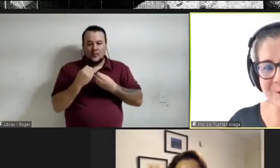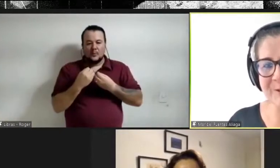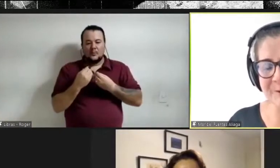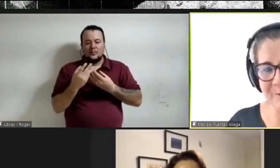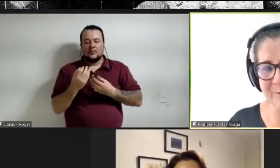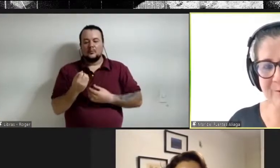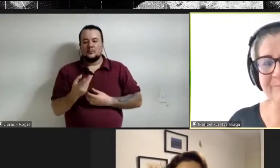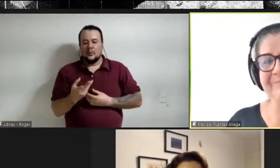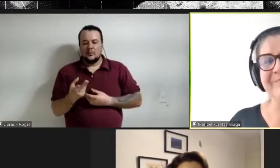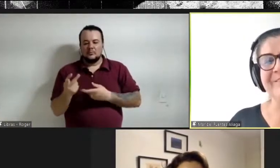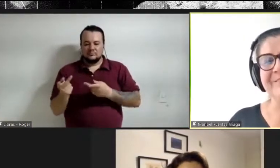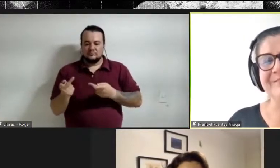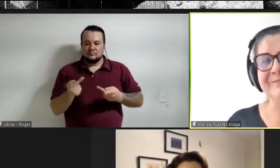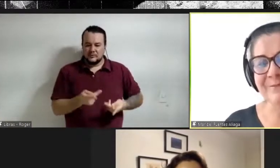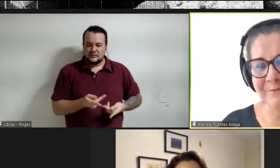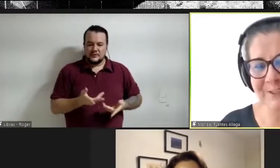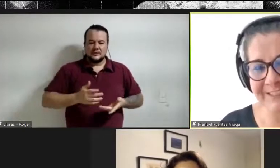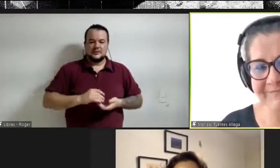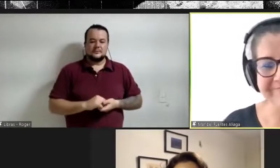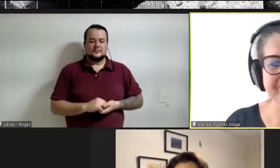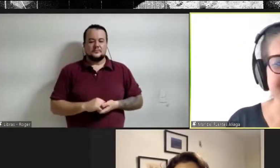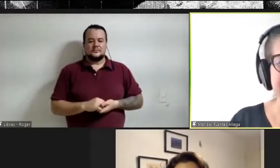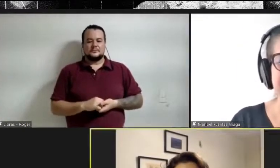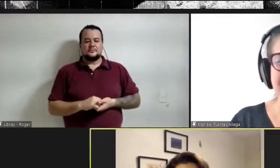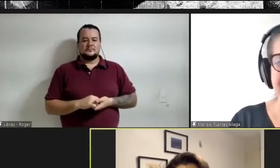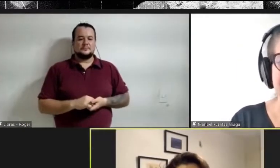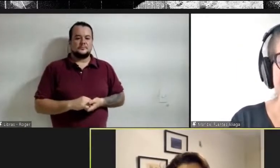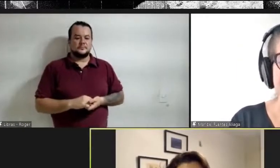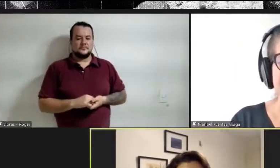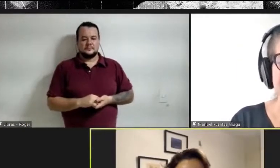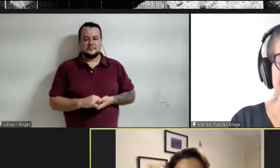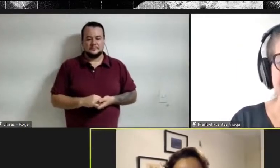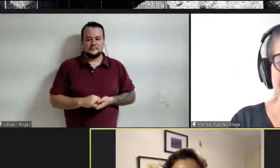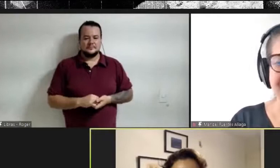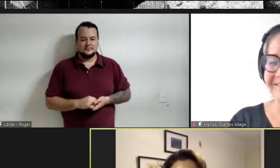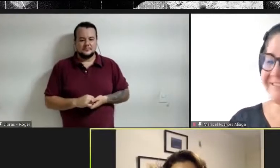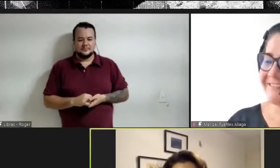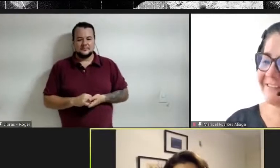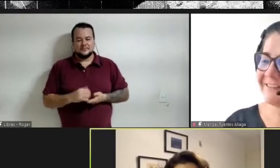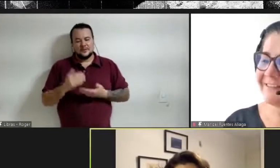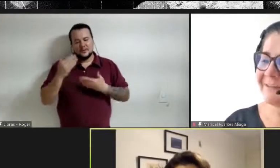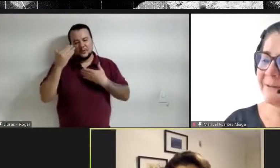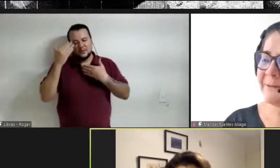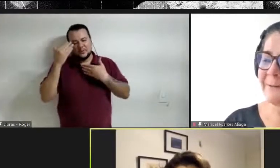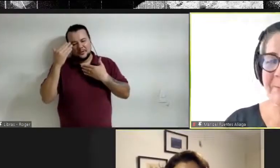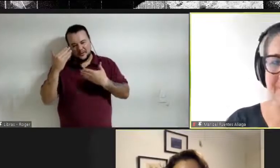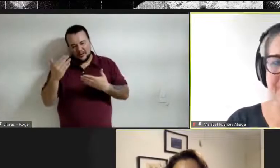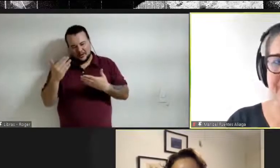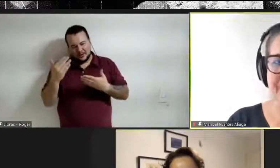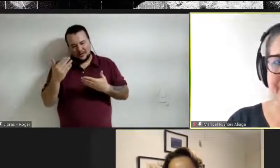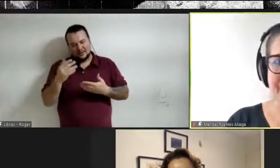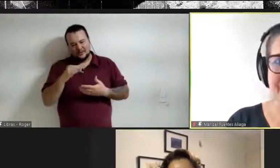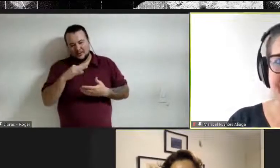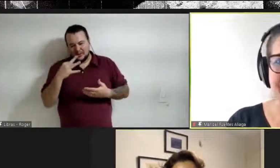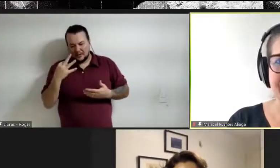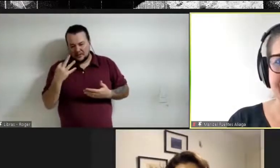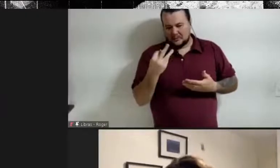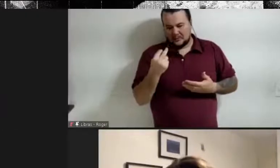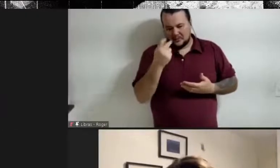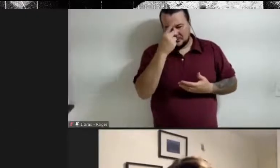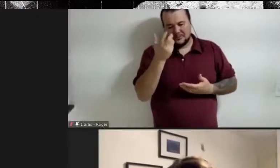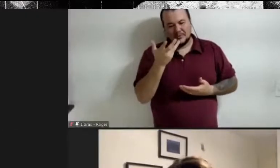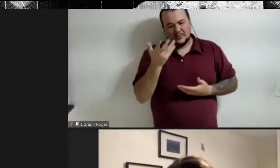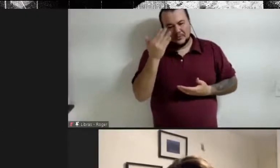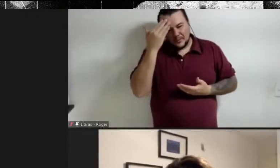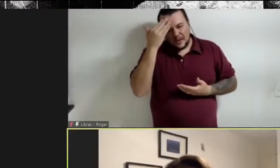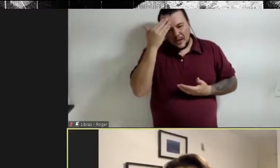no nosso encontro com você Obrigada Maribel Obrigada a todos e todas queria agradecer